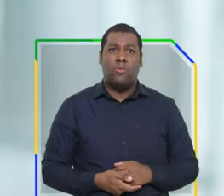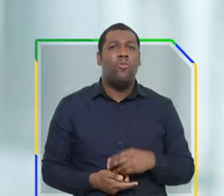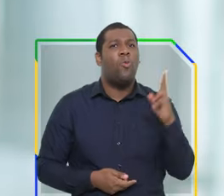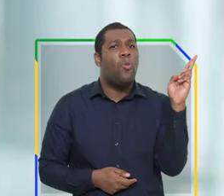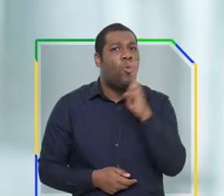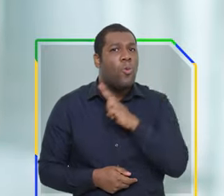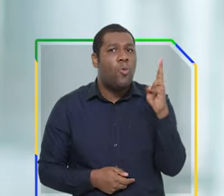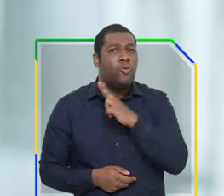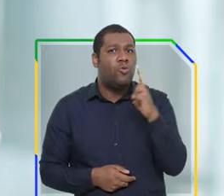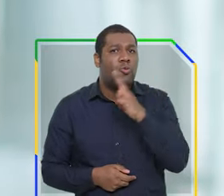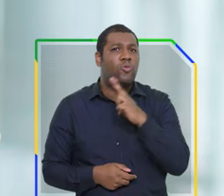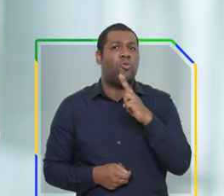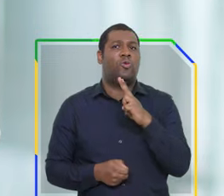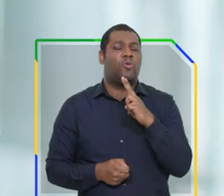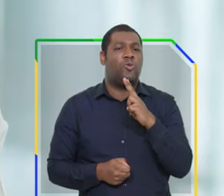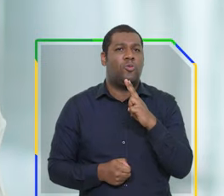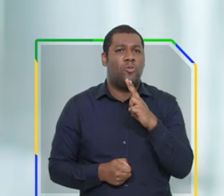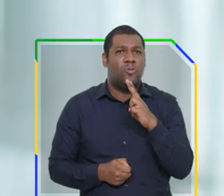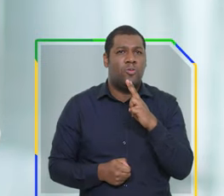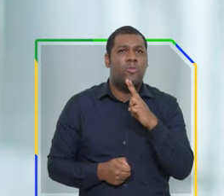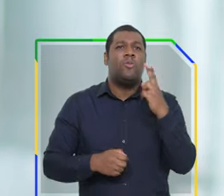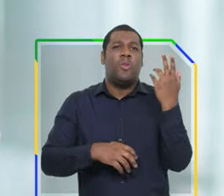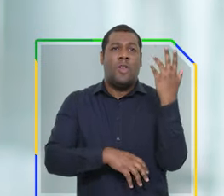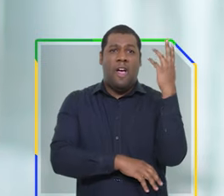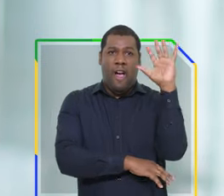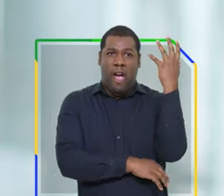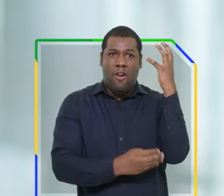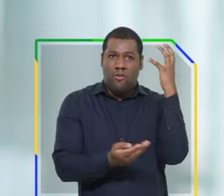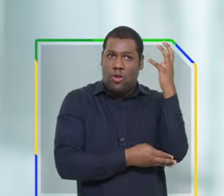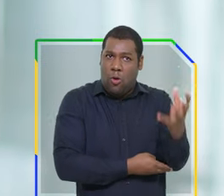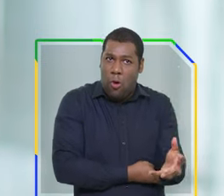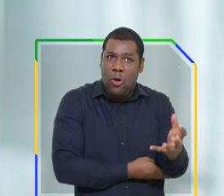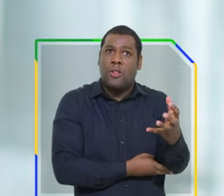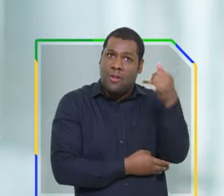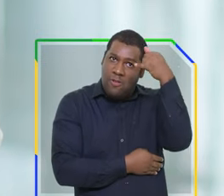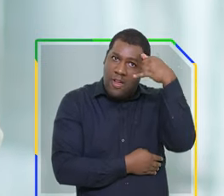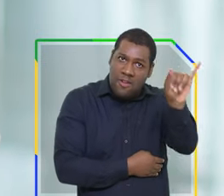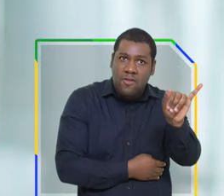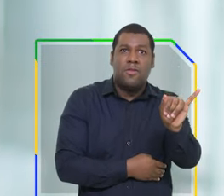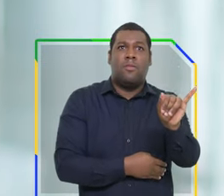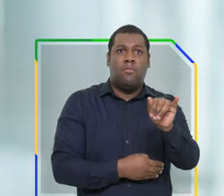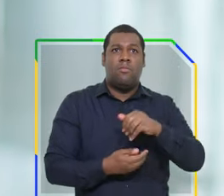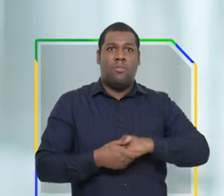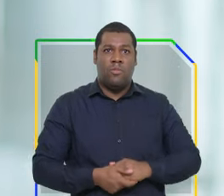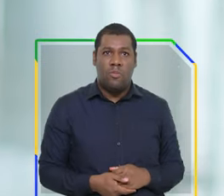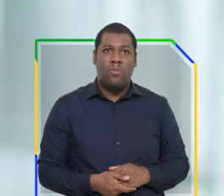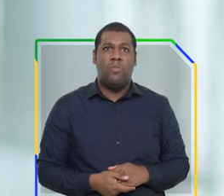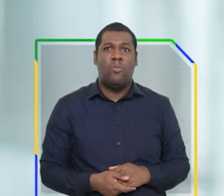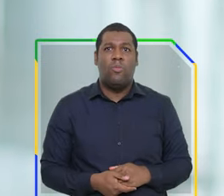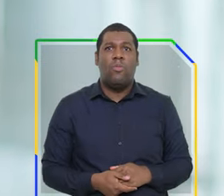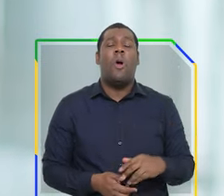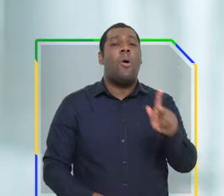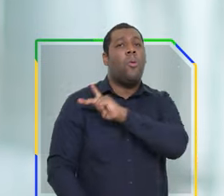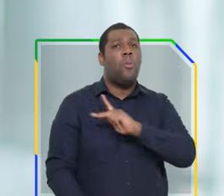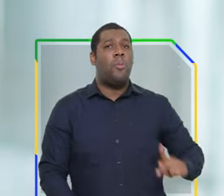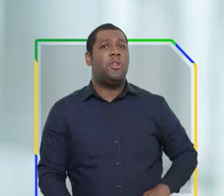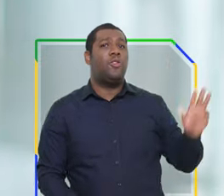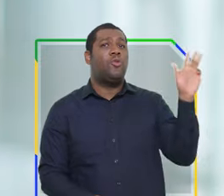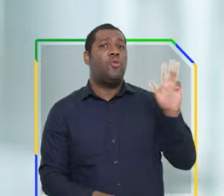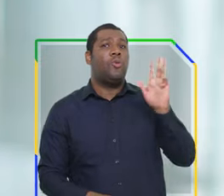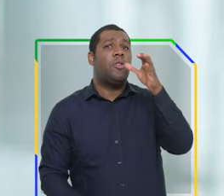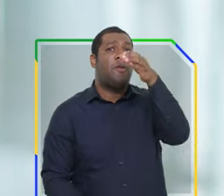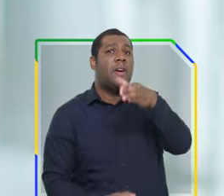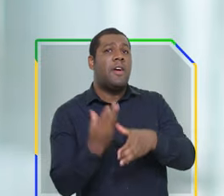urgência em reverter os índices de desmatamento no Brasil, que têm efeito direto no clima, o presidente